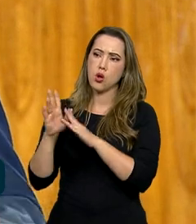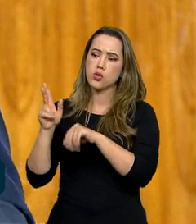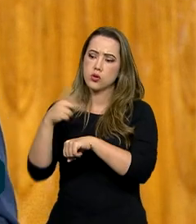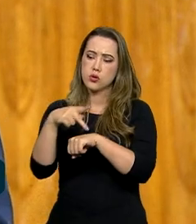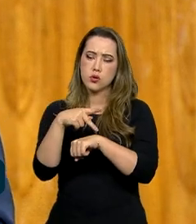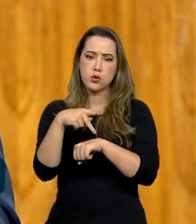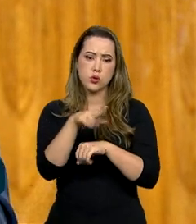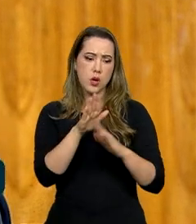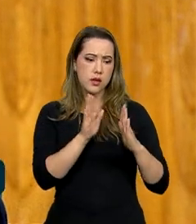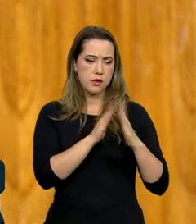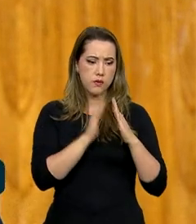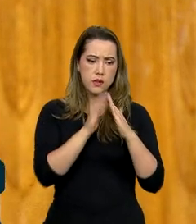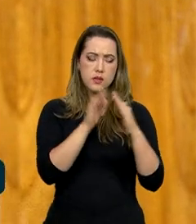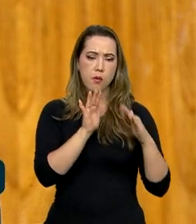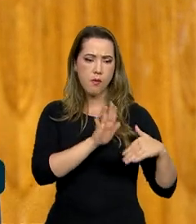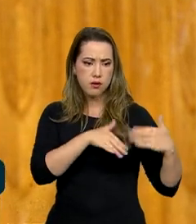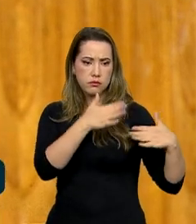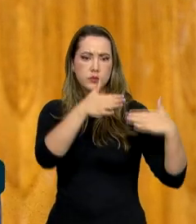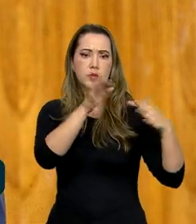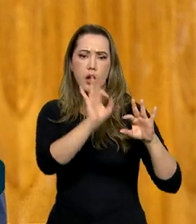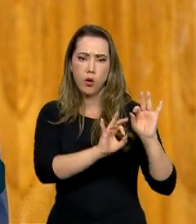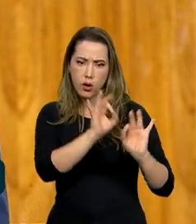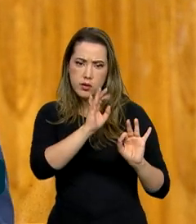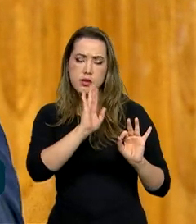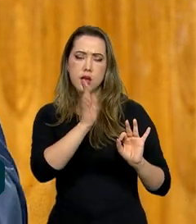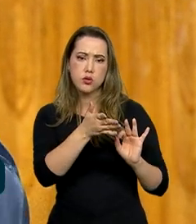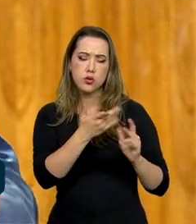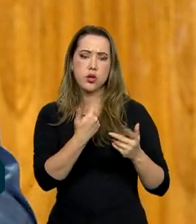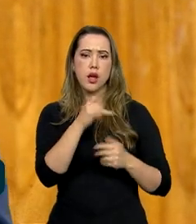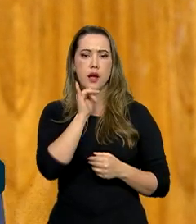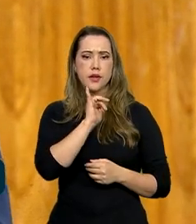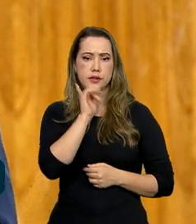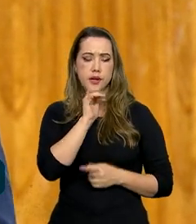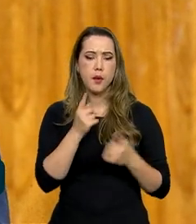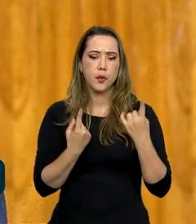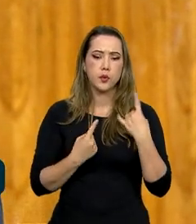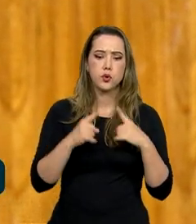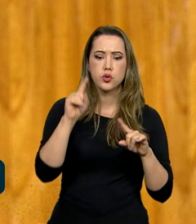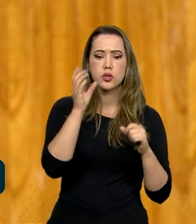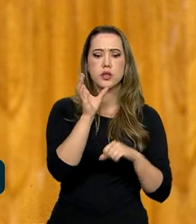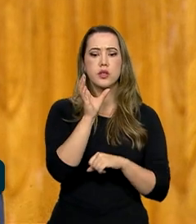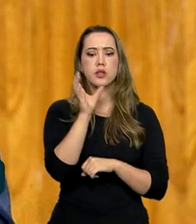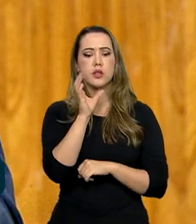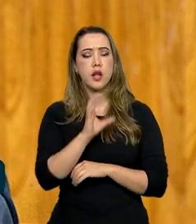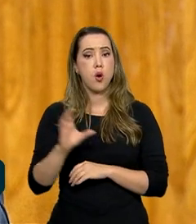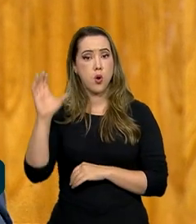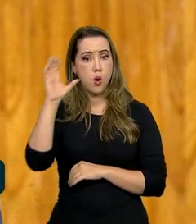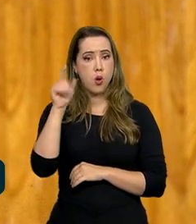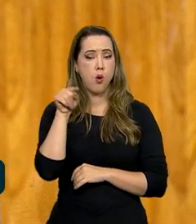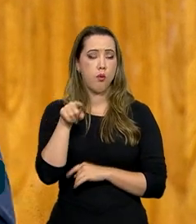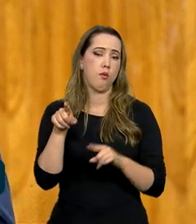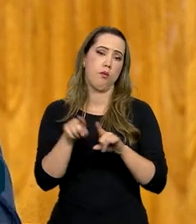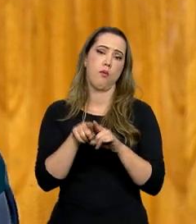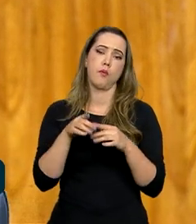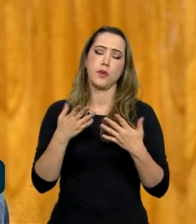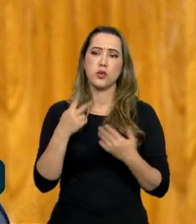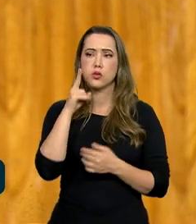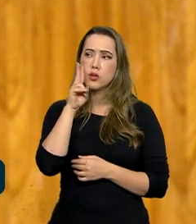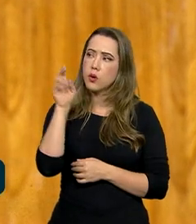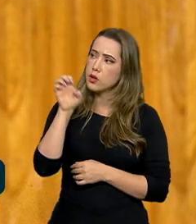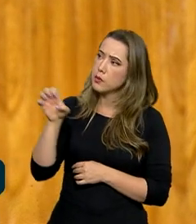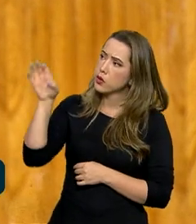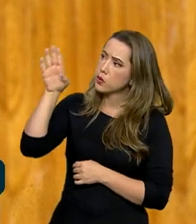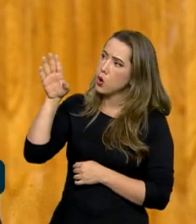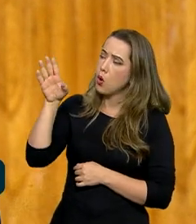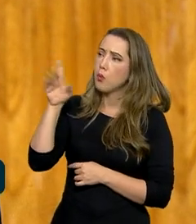mais desenvolvidos, mais bem arrumados, como é caso do Chile, da Colômbia. Nós estamos olhando para a Europa, para os